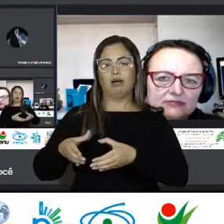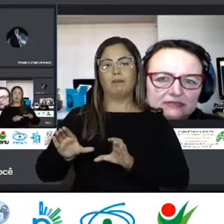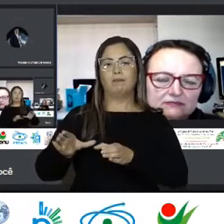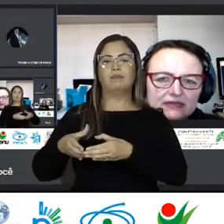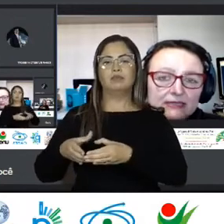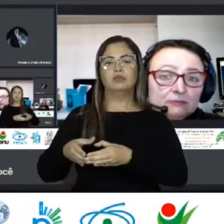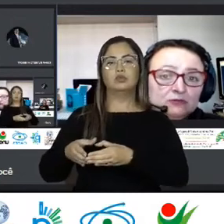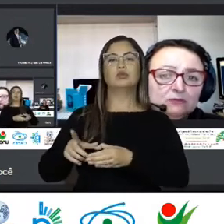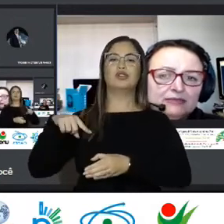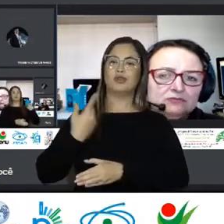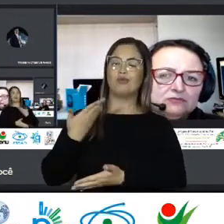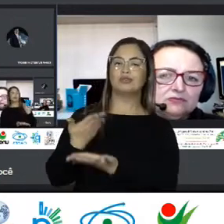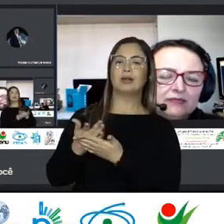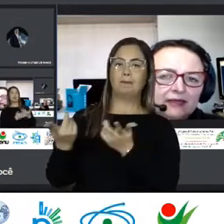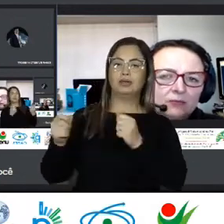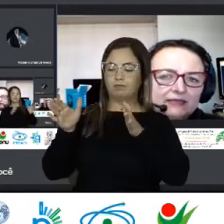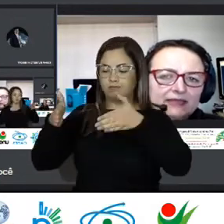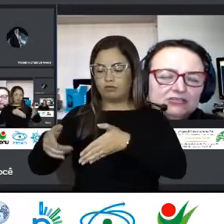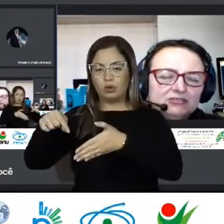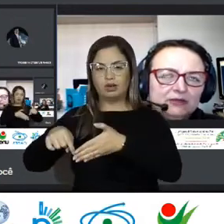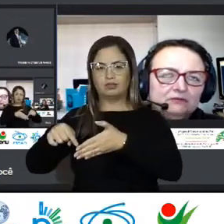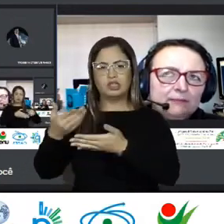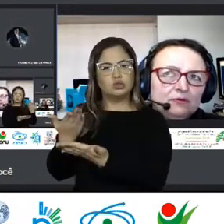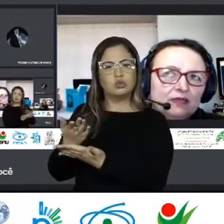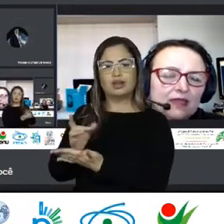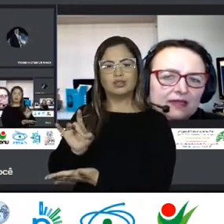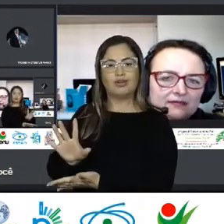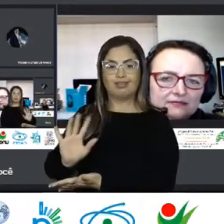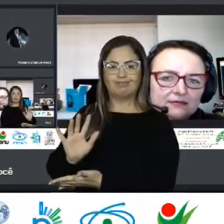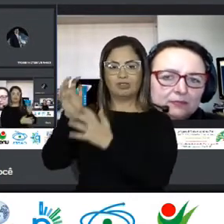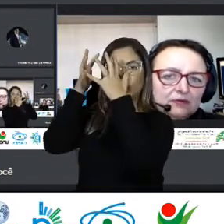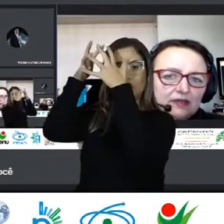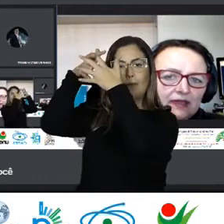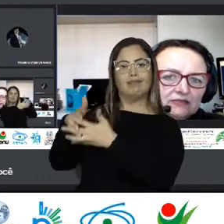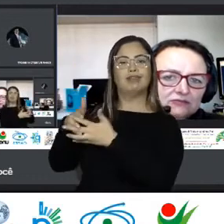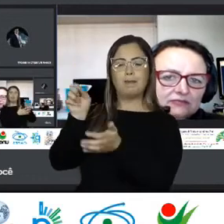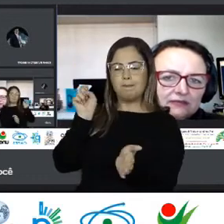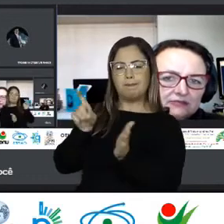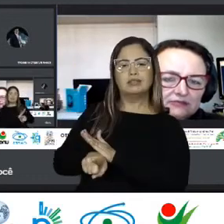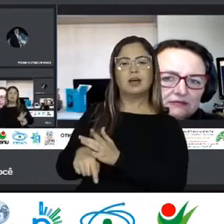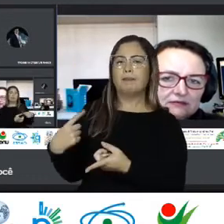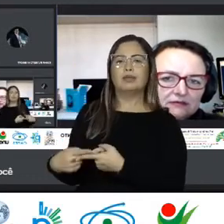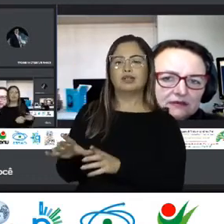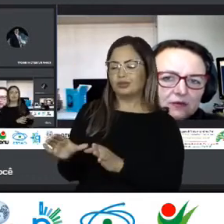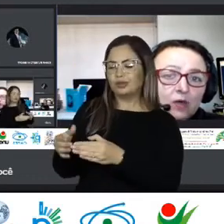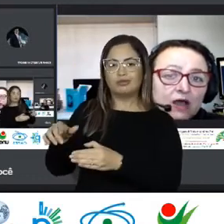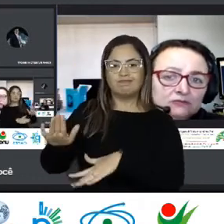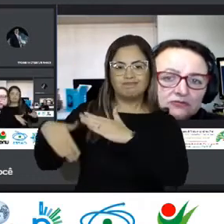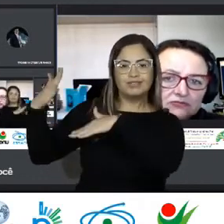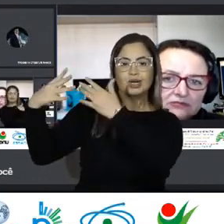Em que a gente Está estudando E muito mais Do que estudar E compreender A gente perguntar Por quê Por que Que isso se deu assim